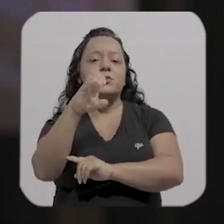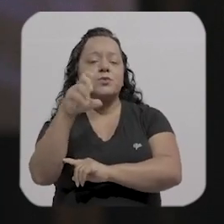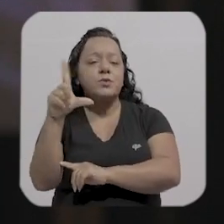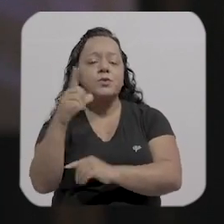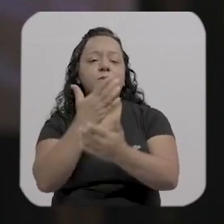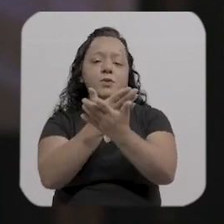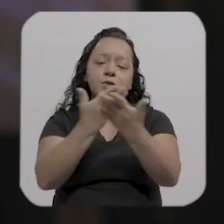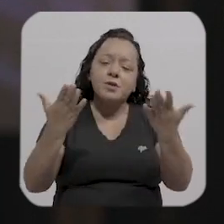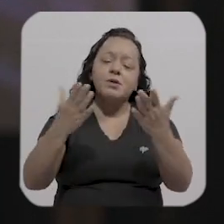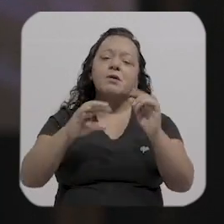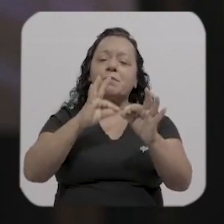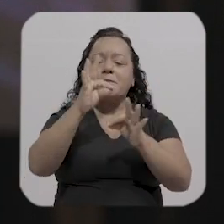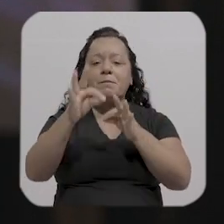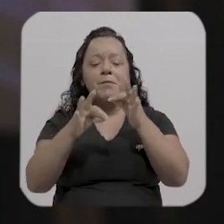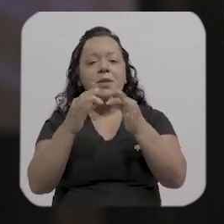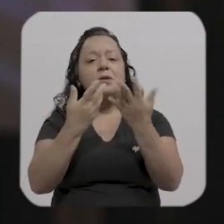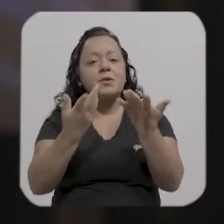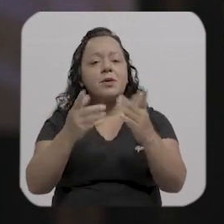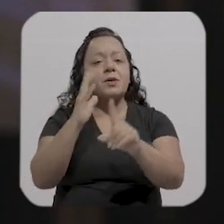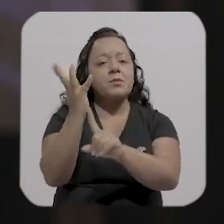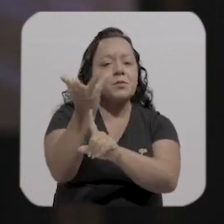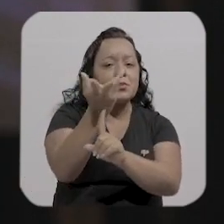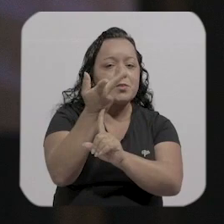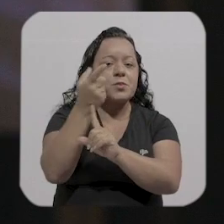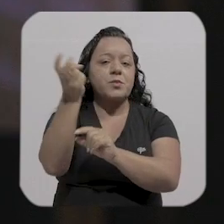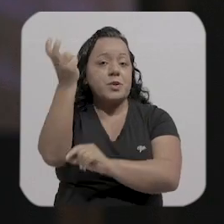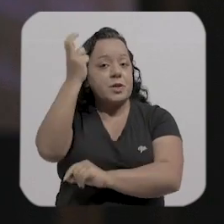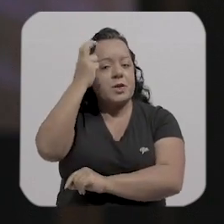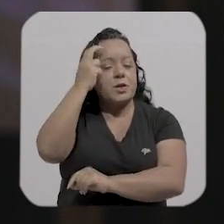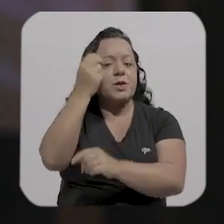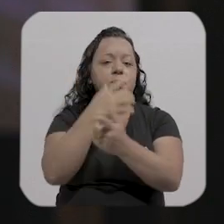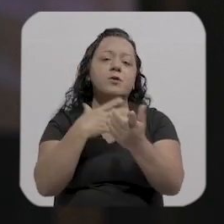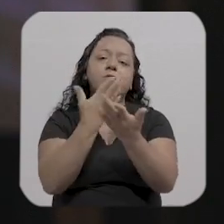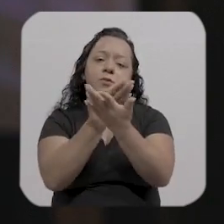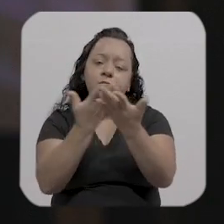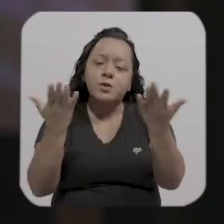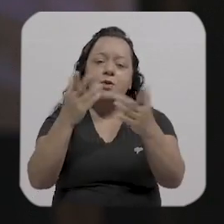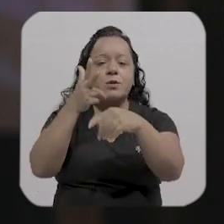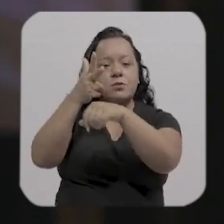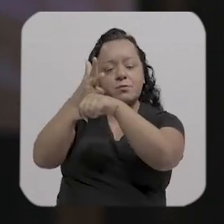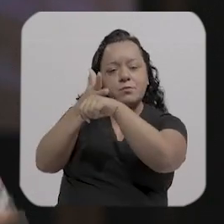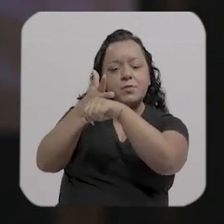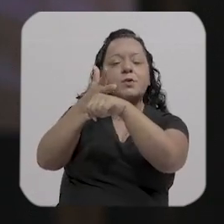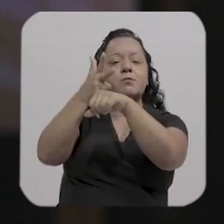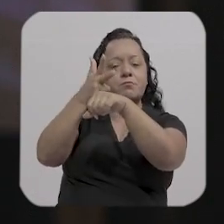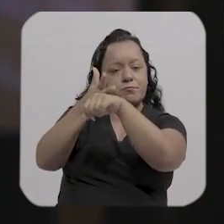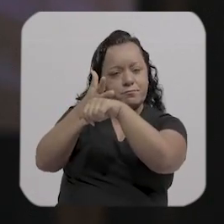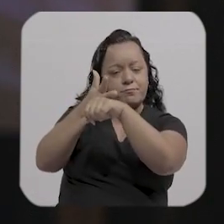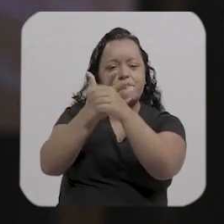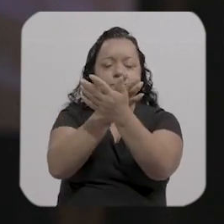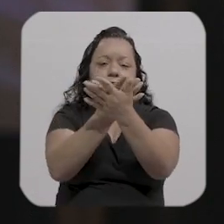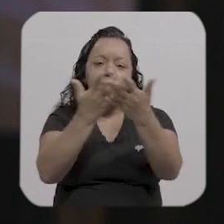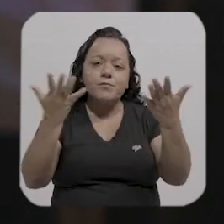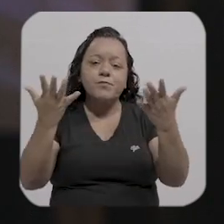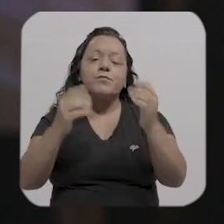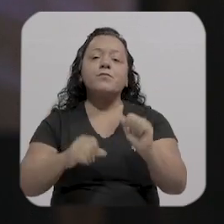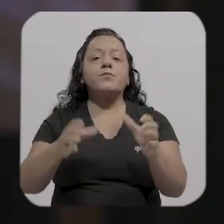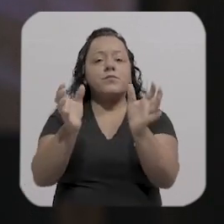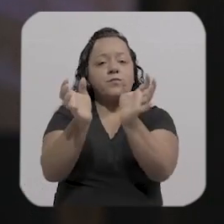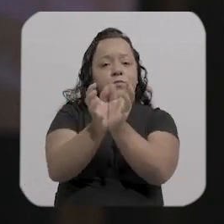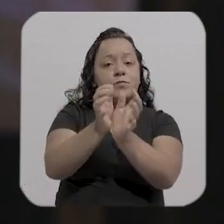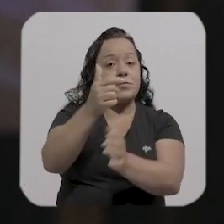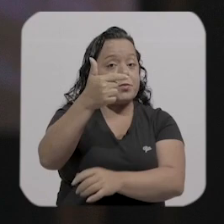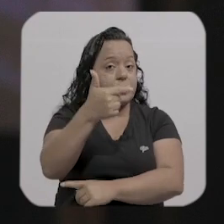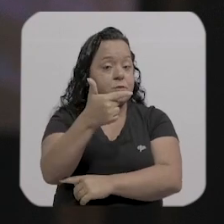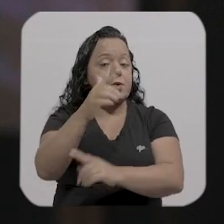edição Mariciane, Prêmio de Produção Artístico-Cultural para transmissões ao vivo gravadas. Eixo 2,